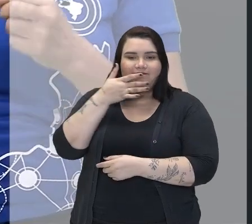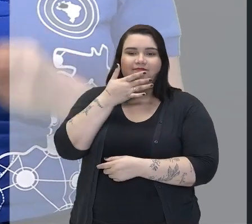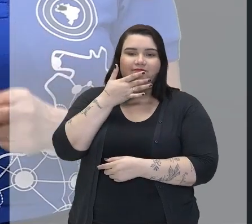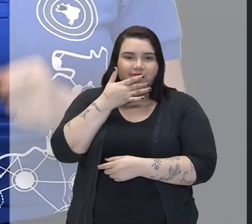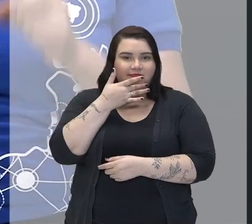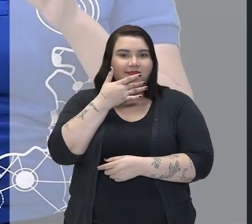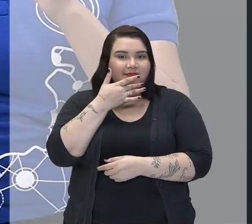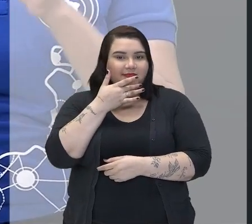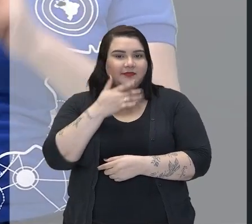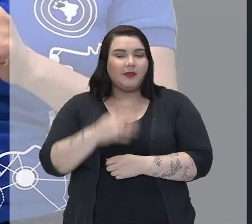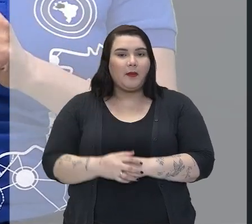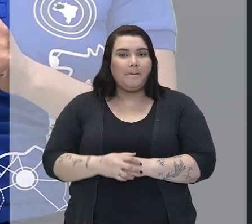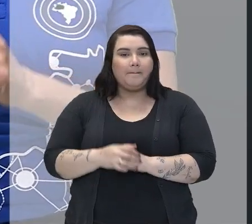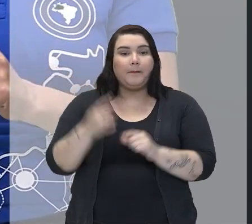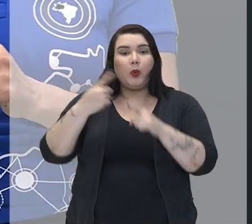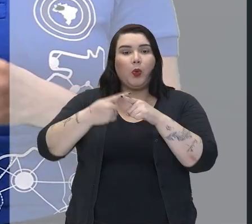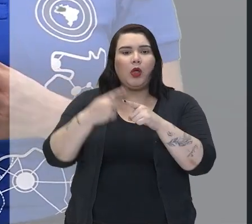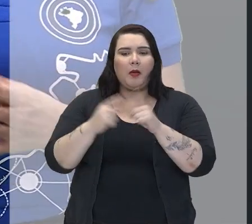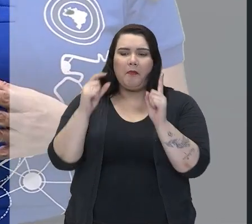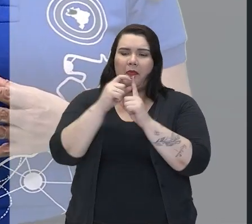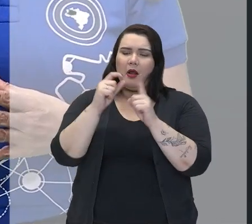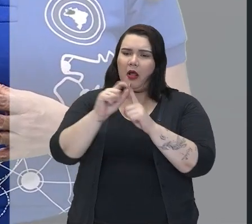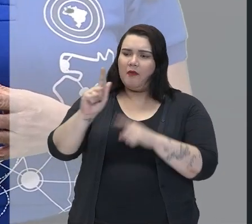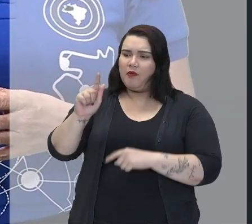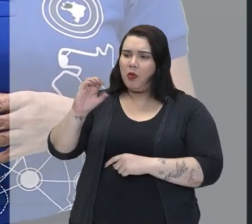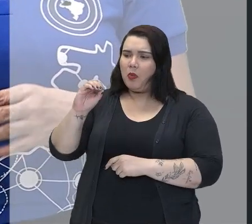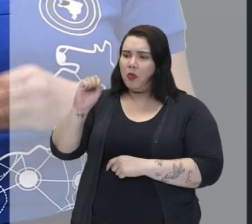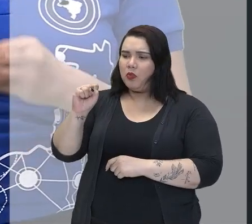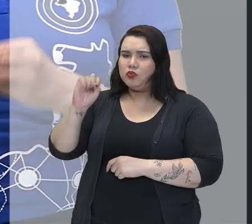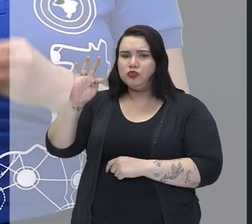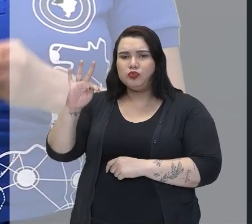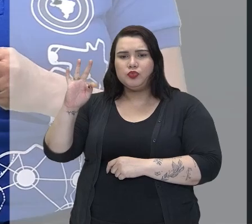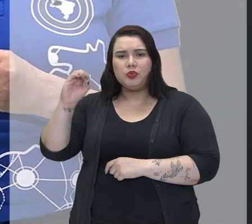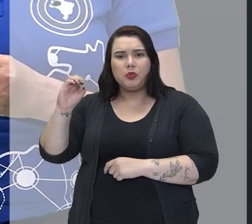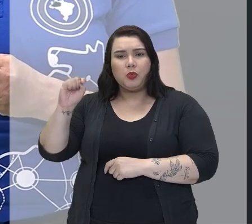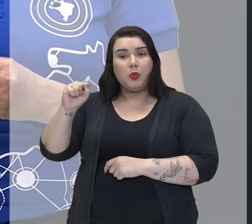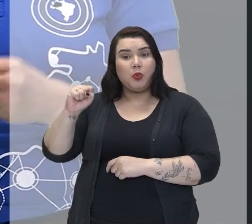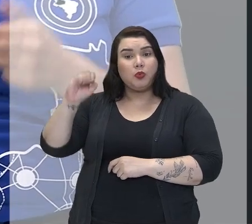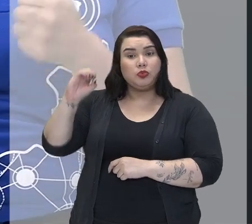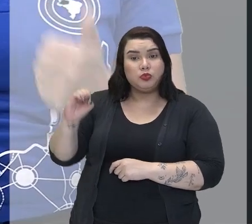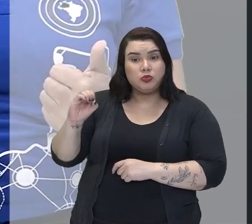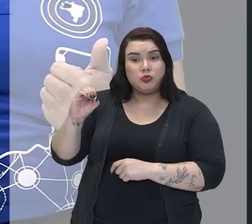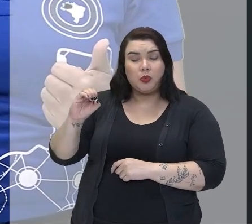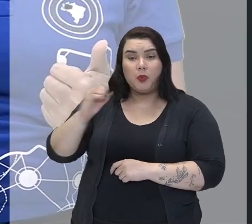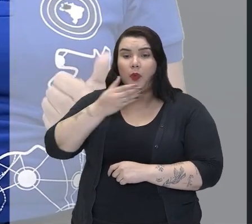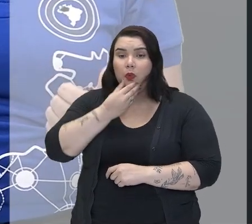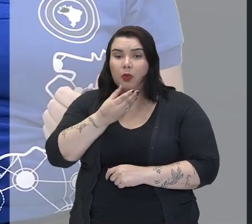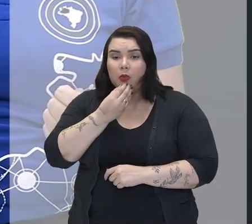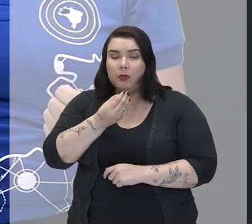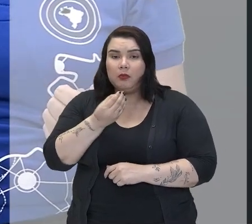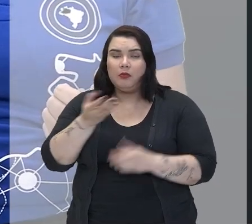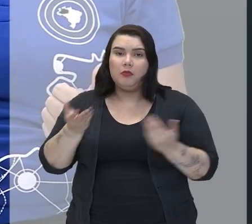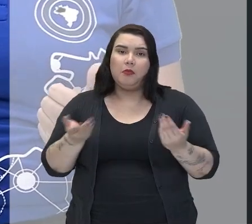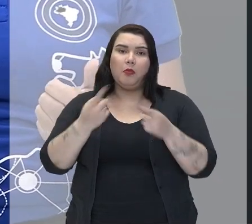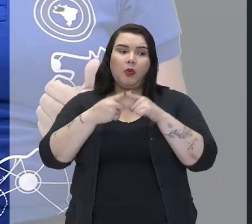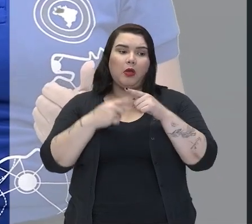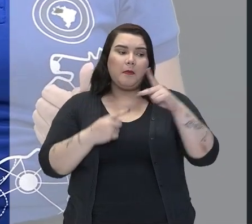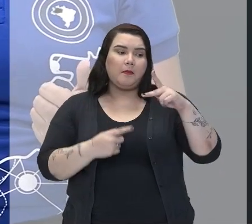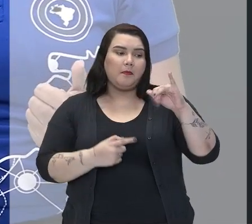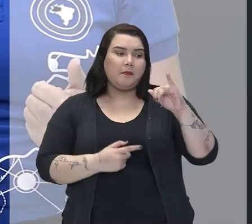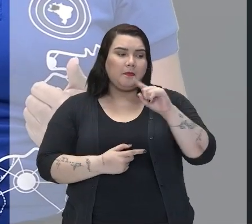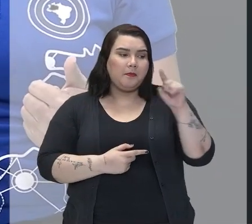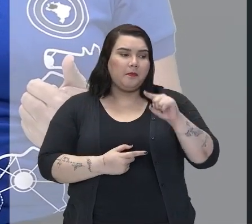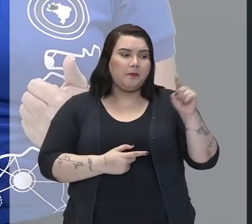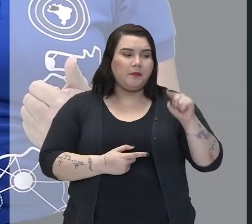que que está gostoso? O adjetivo não está flexionado. Pizza é feminino. Por que